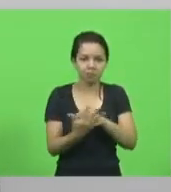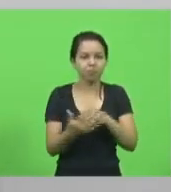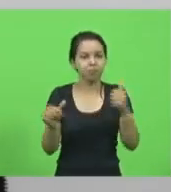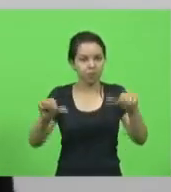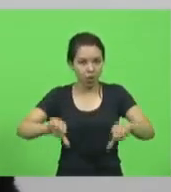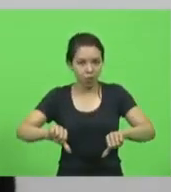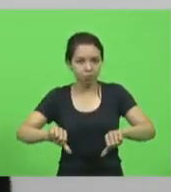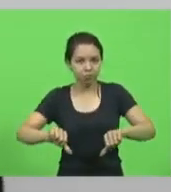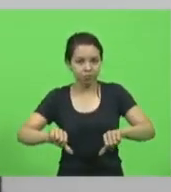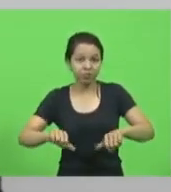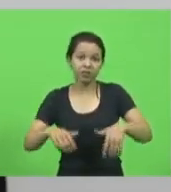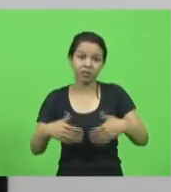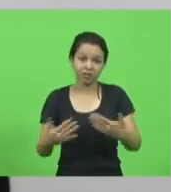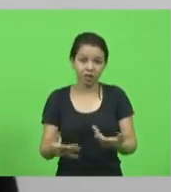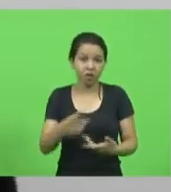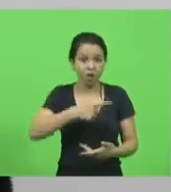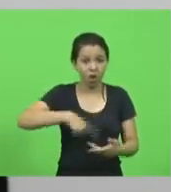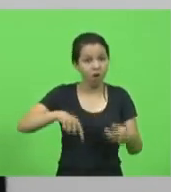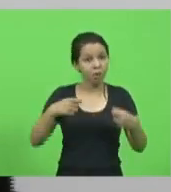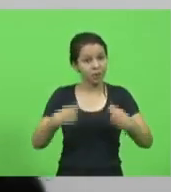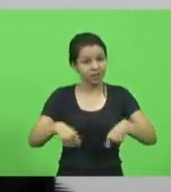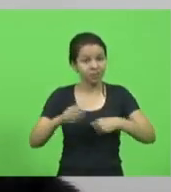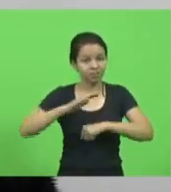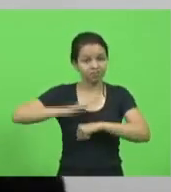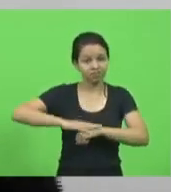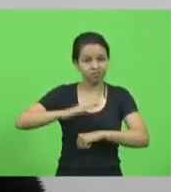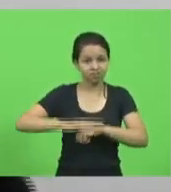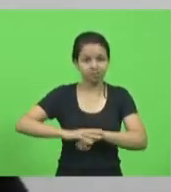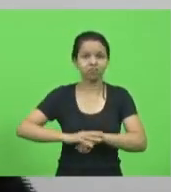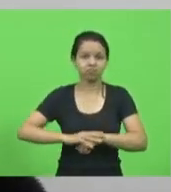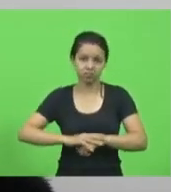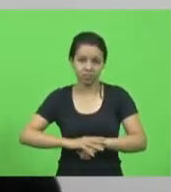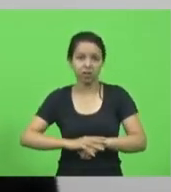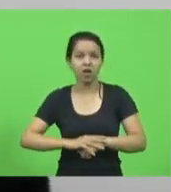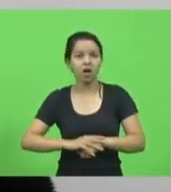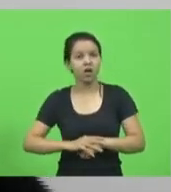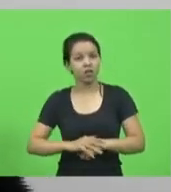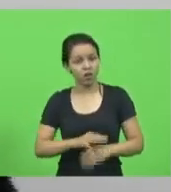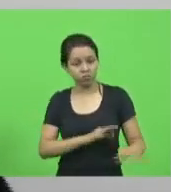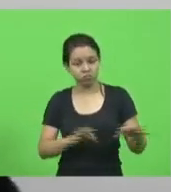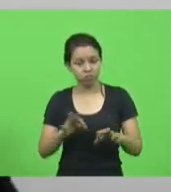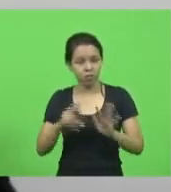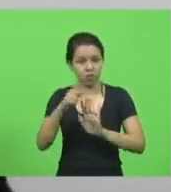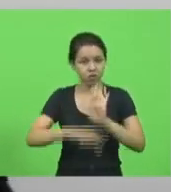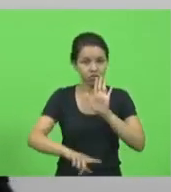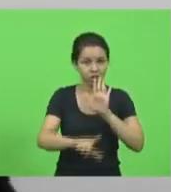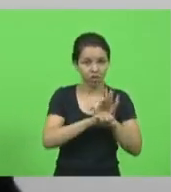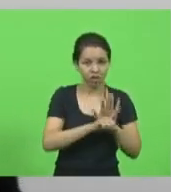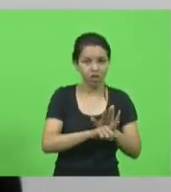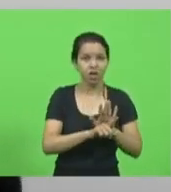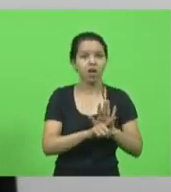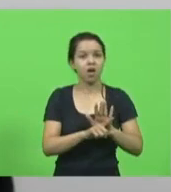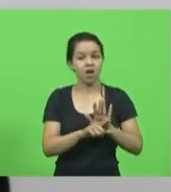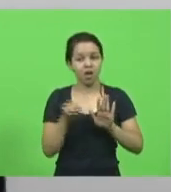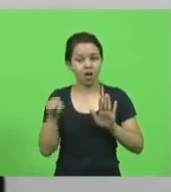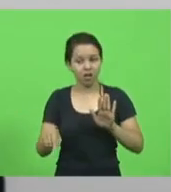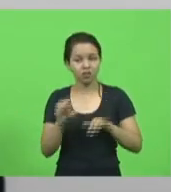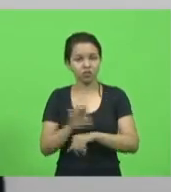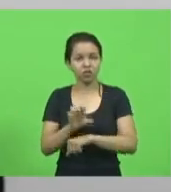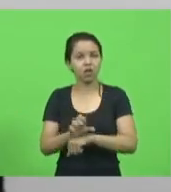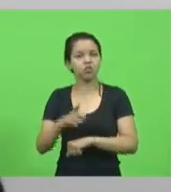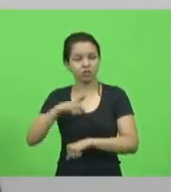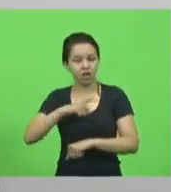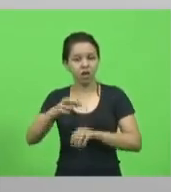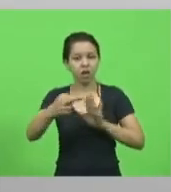ser proativo. Nesse sentido, tem esse projeto de lei para que Santa Catarina não possa alegar que não tem uma regulamentação. Nós também